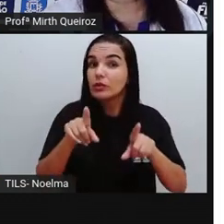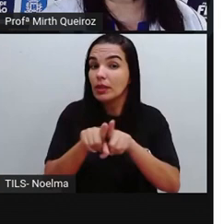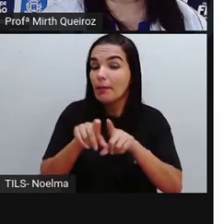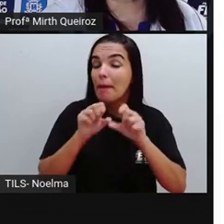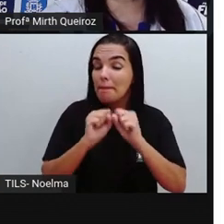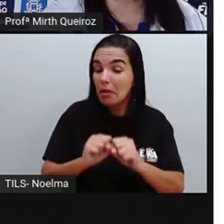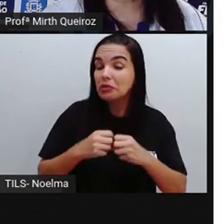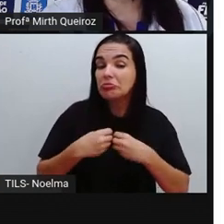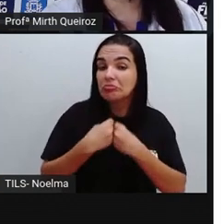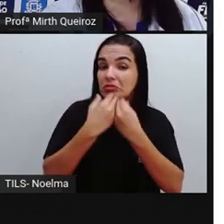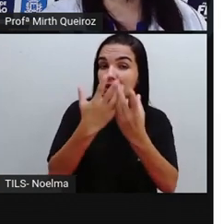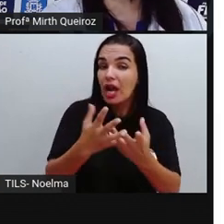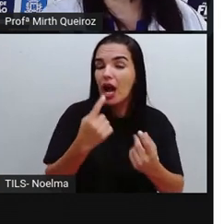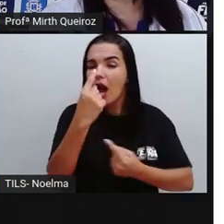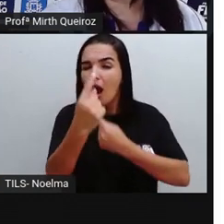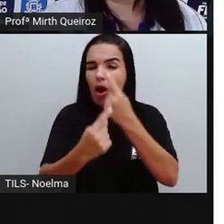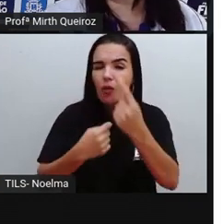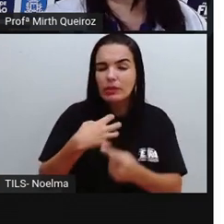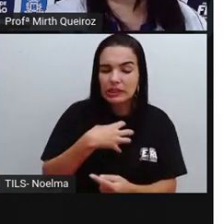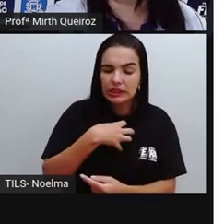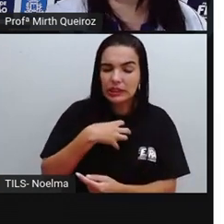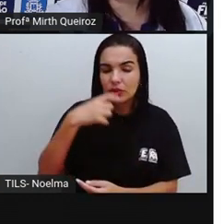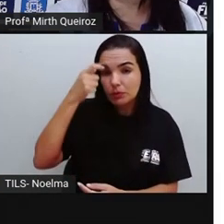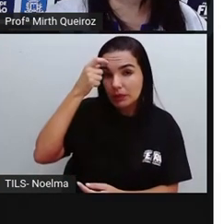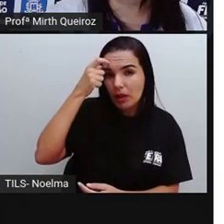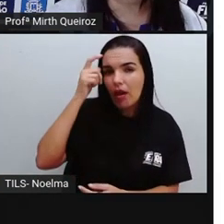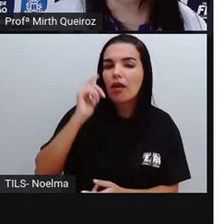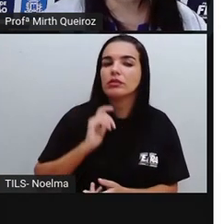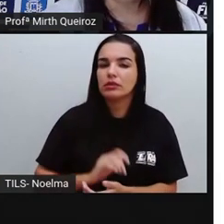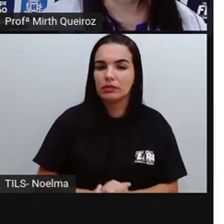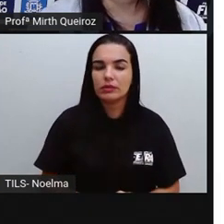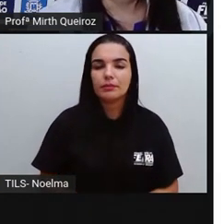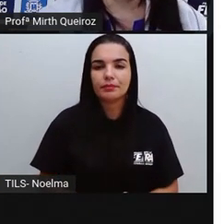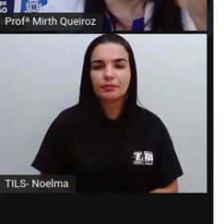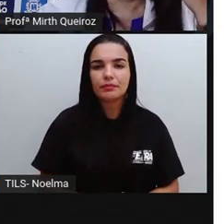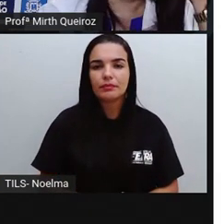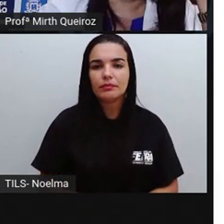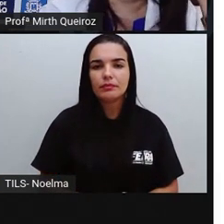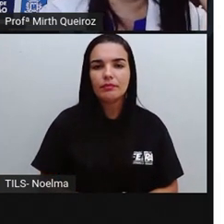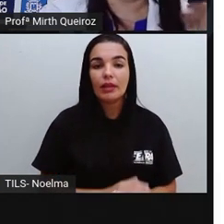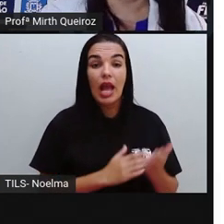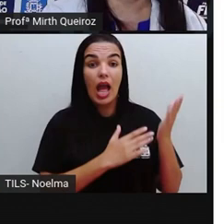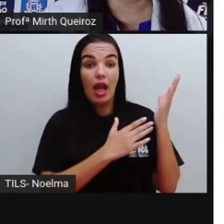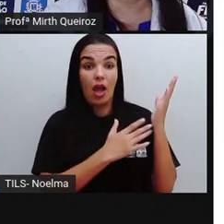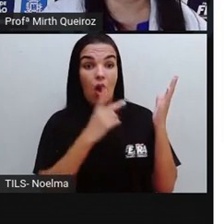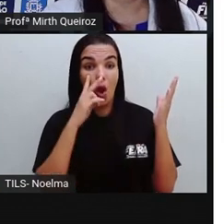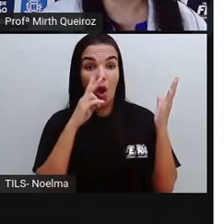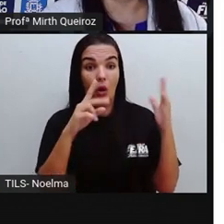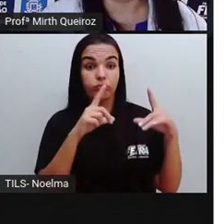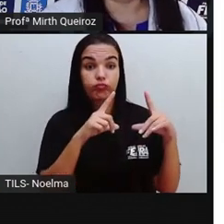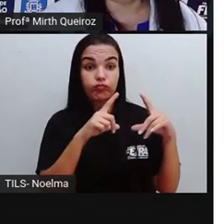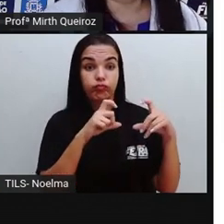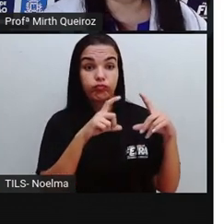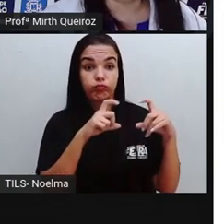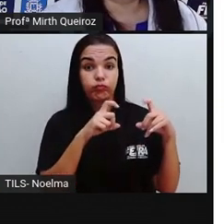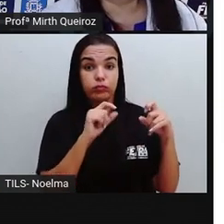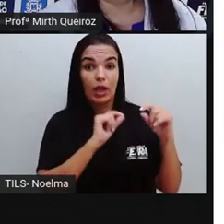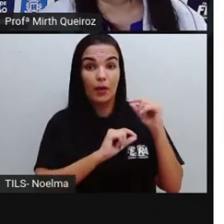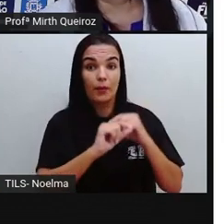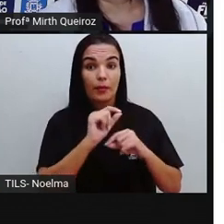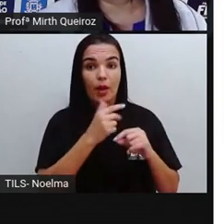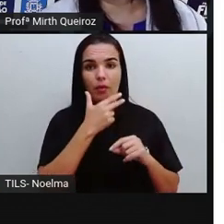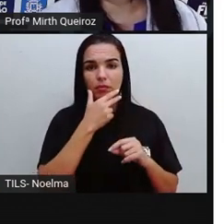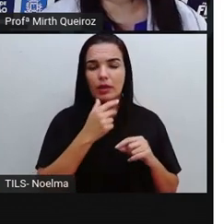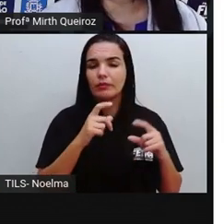algumas sensações psicológicas na gente. Note na gravura do esqui